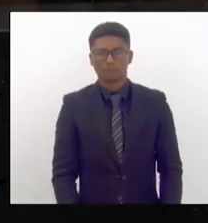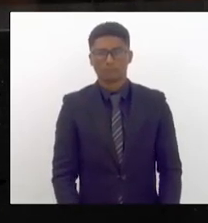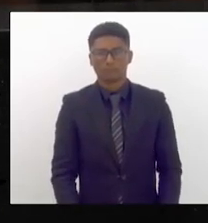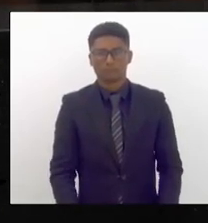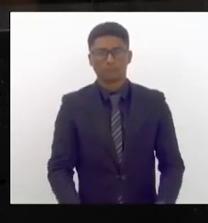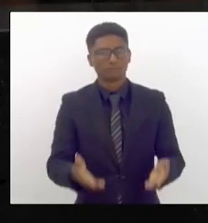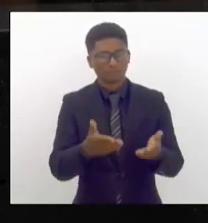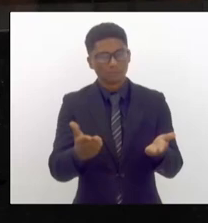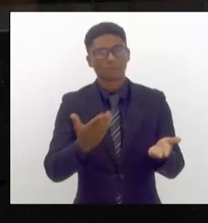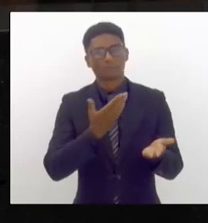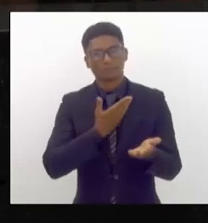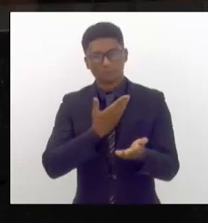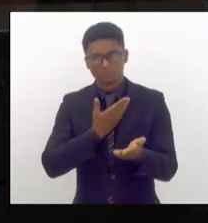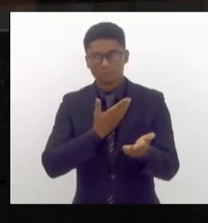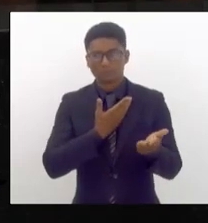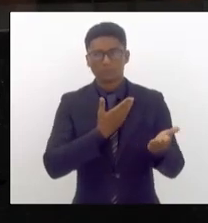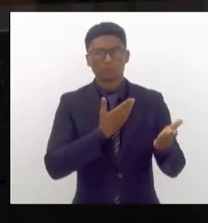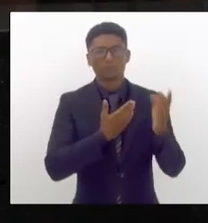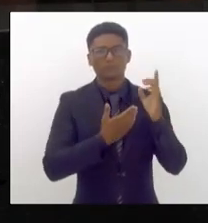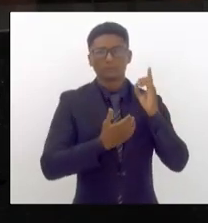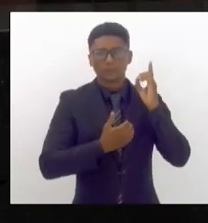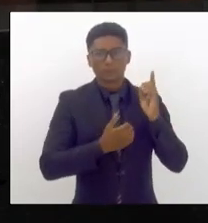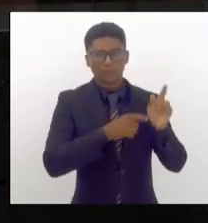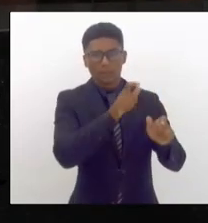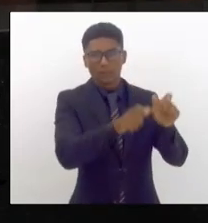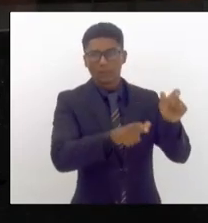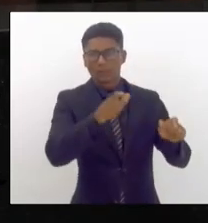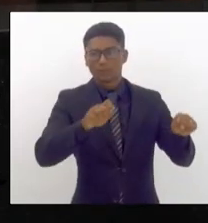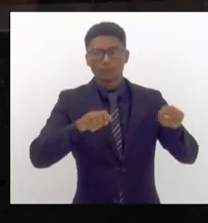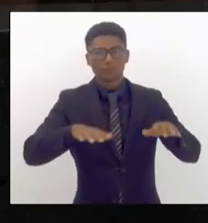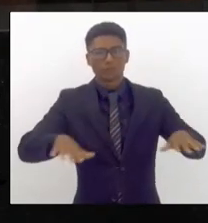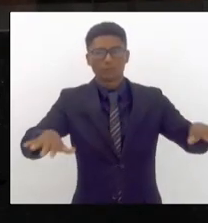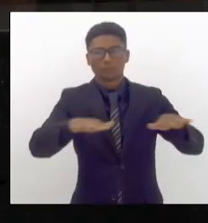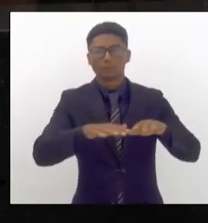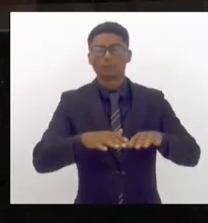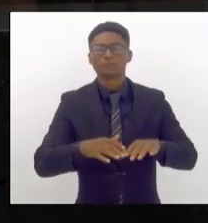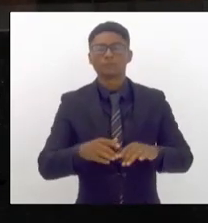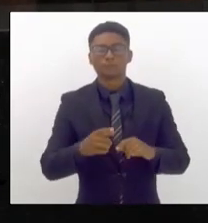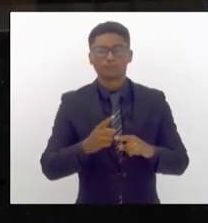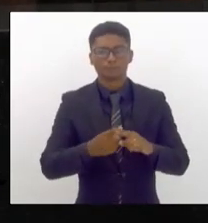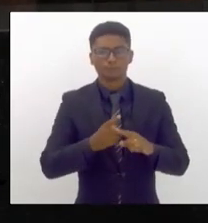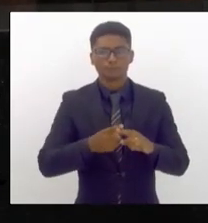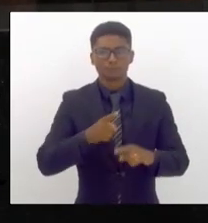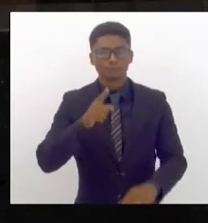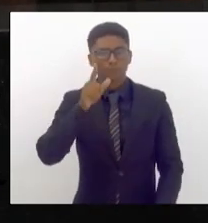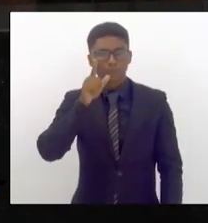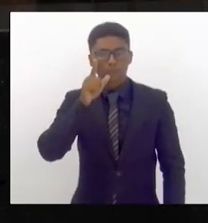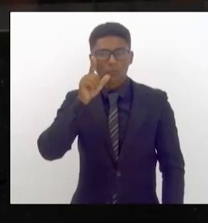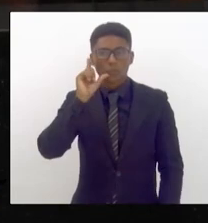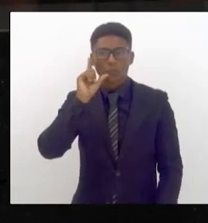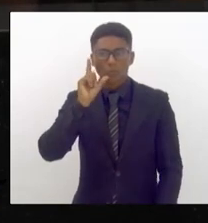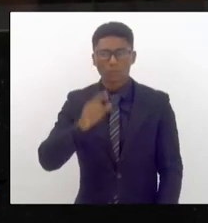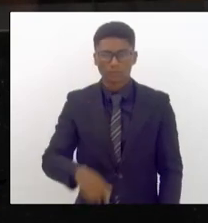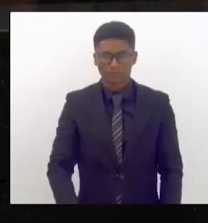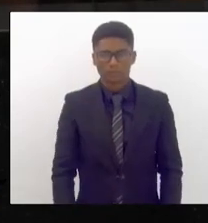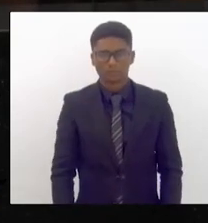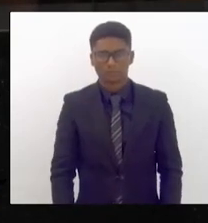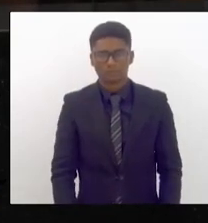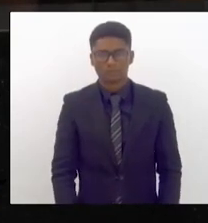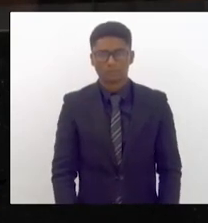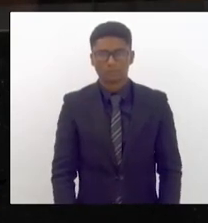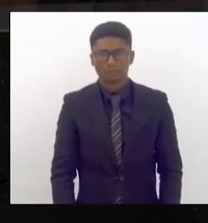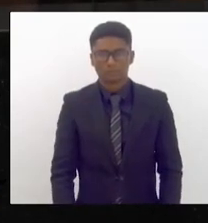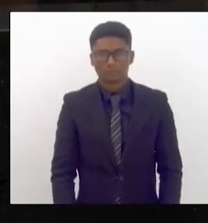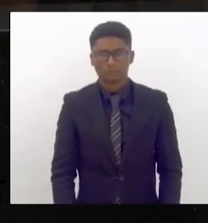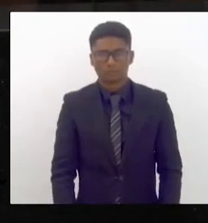pares os companheiros deputados e deputadas que ontem nos nos deram